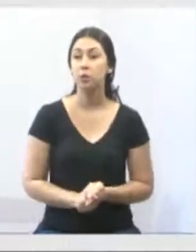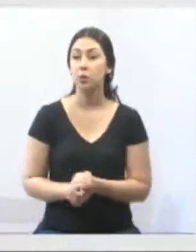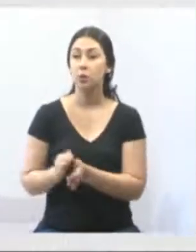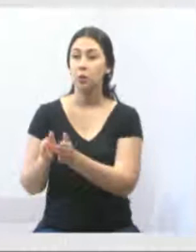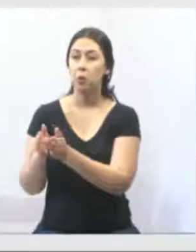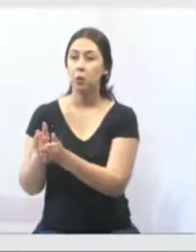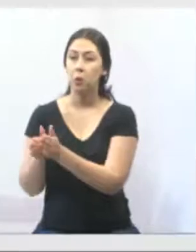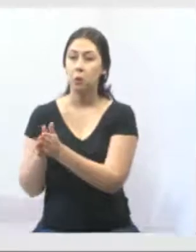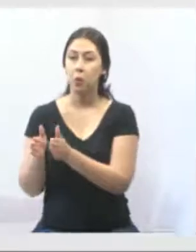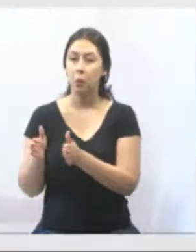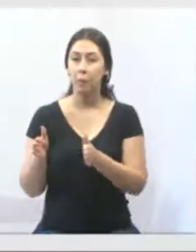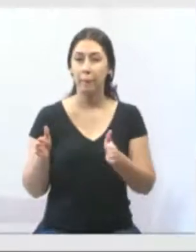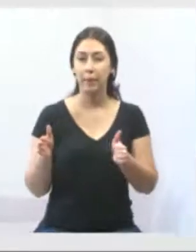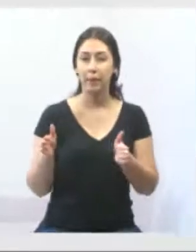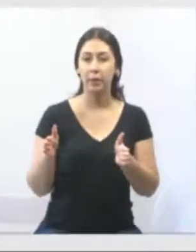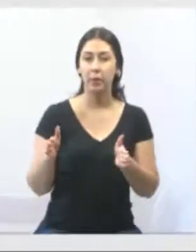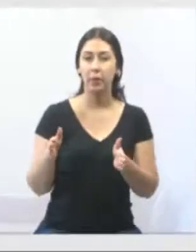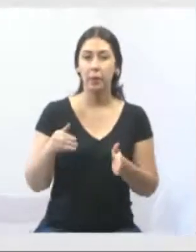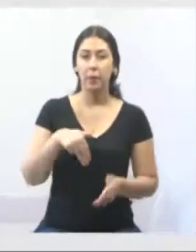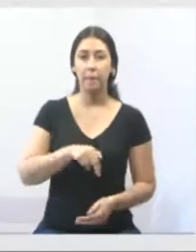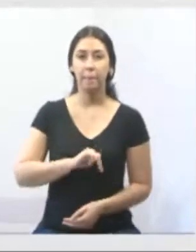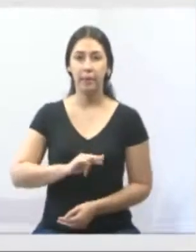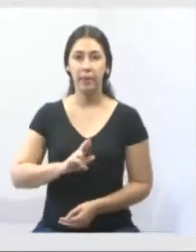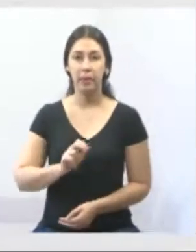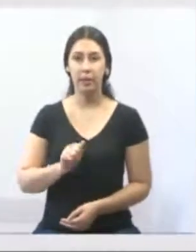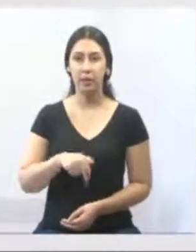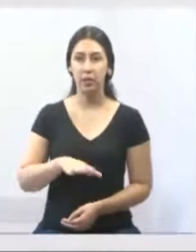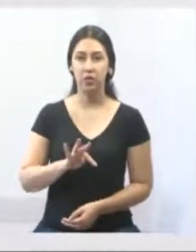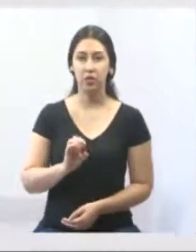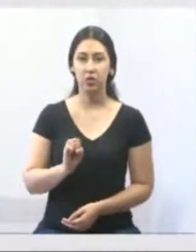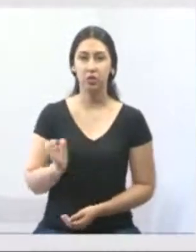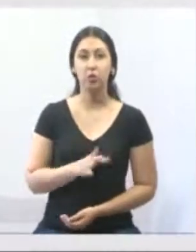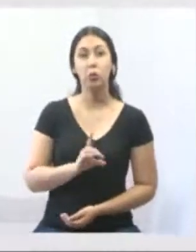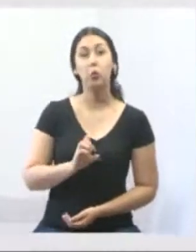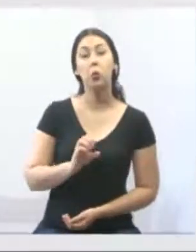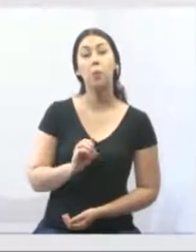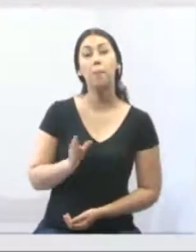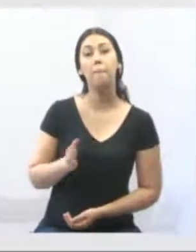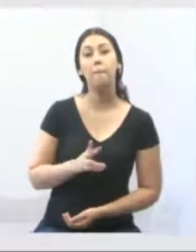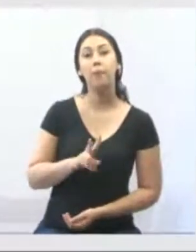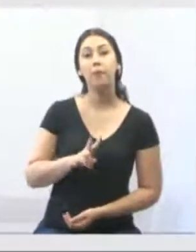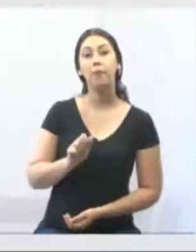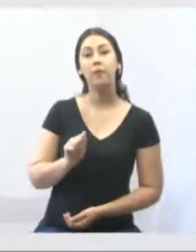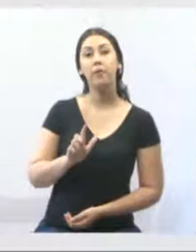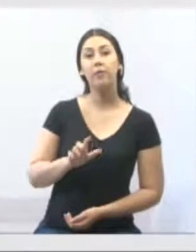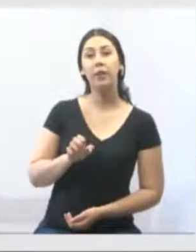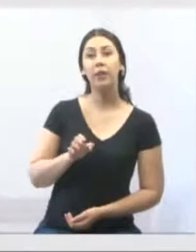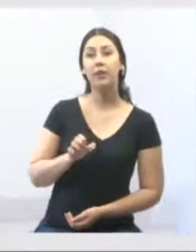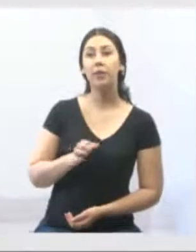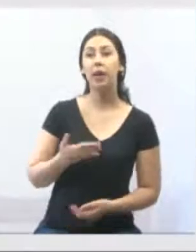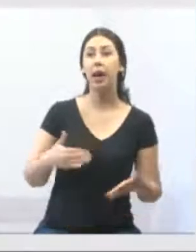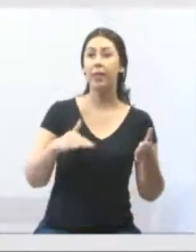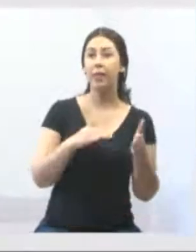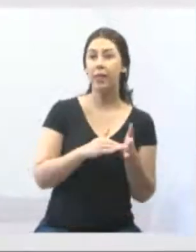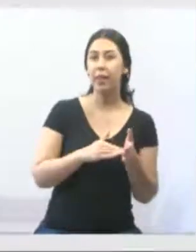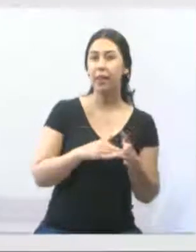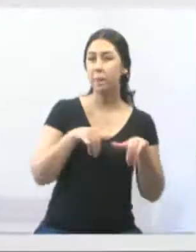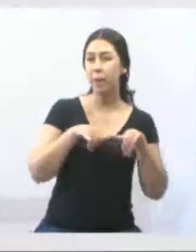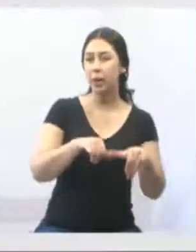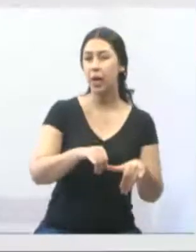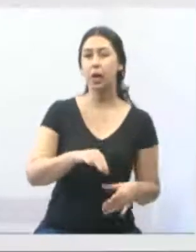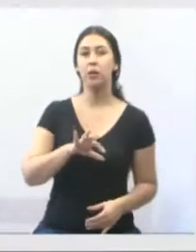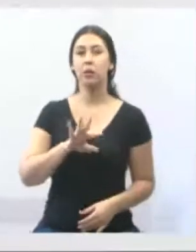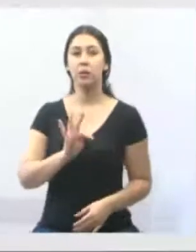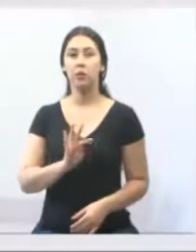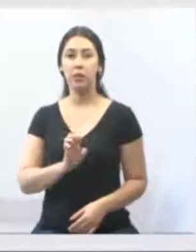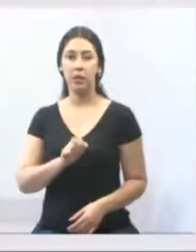Vale, passam pelo Rio Cumprido e vem até aqui a nova... até o Tenda. Então, ele nos